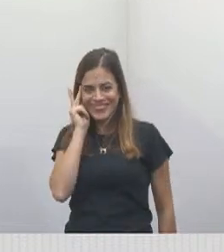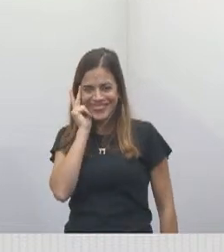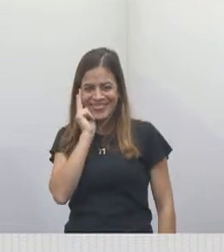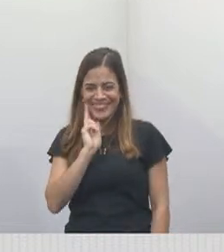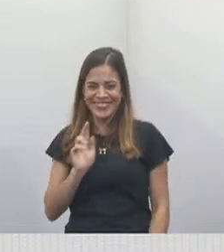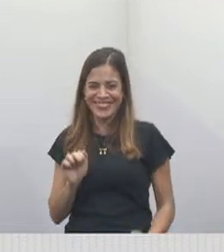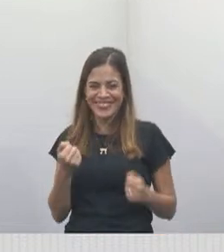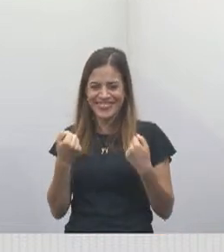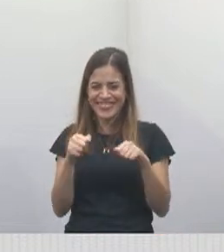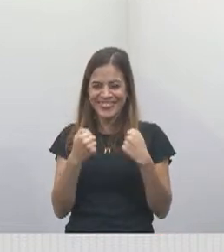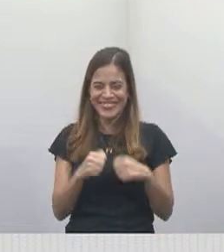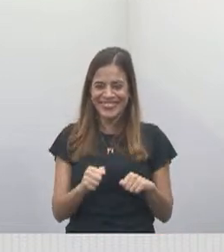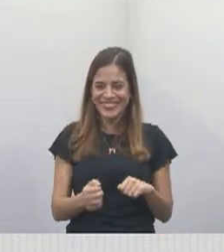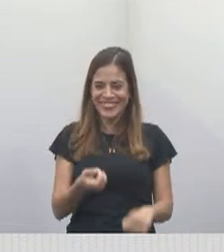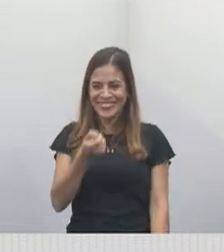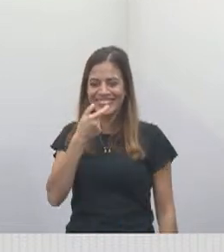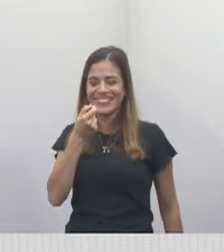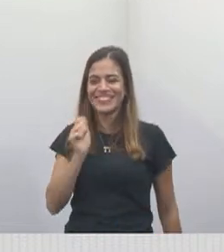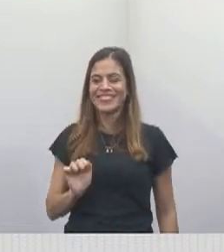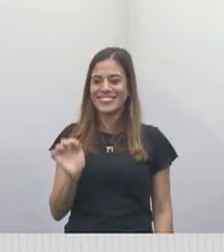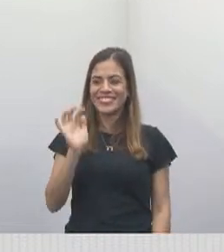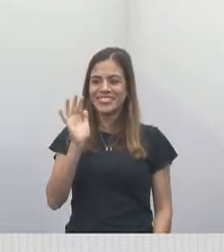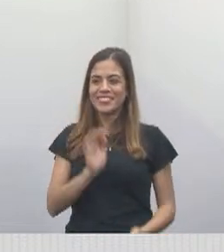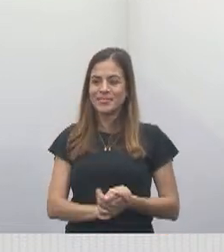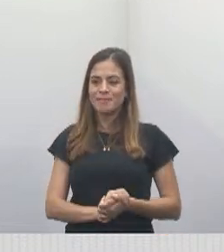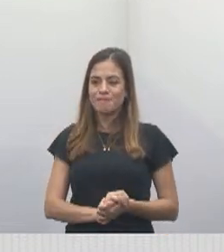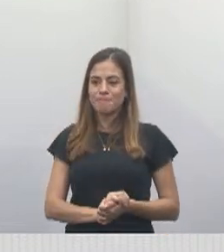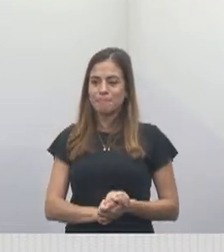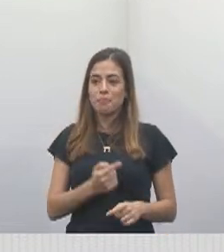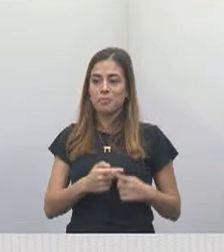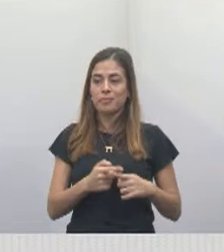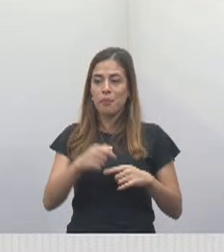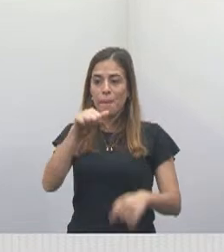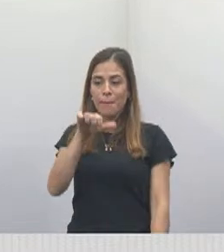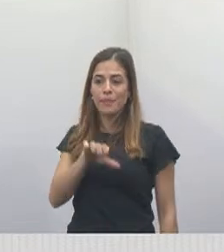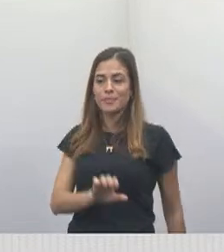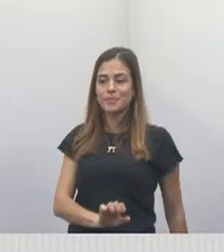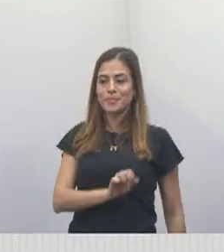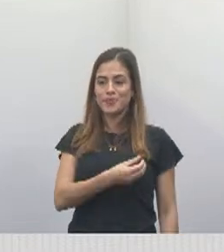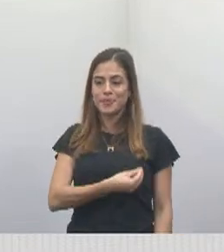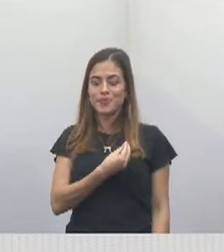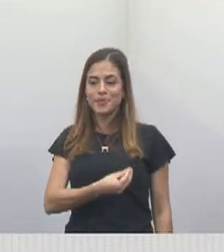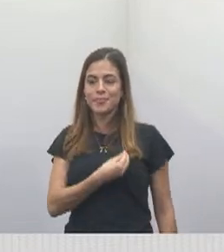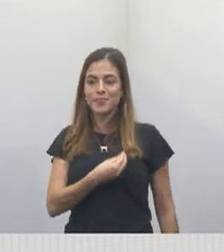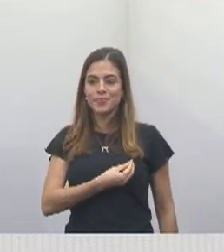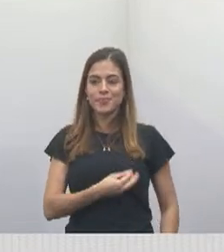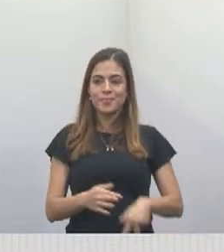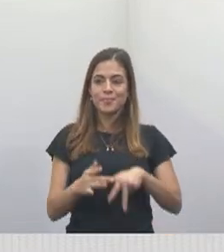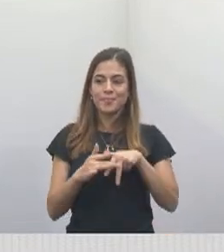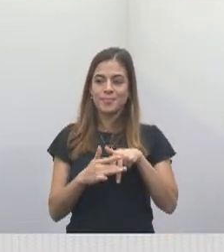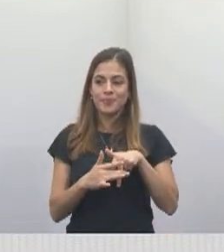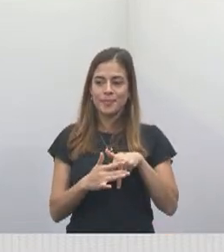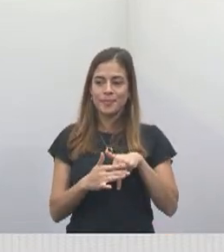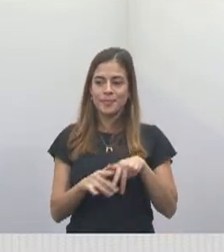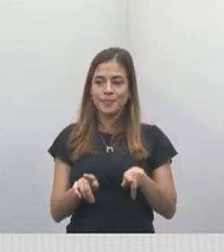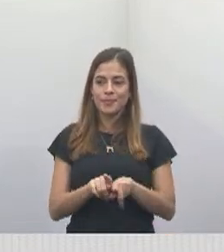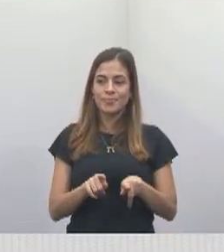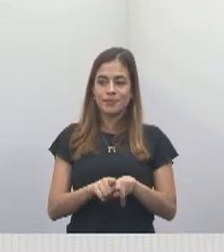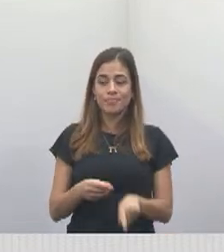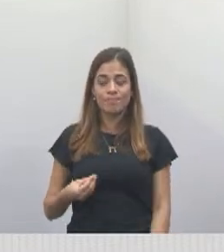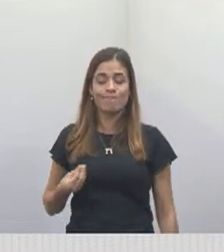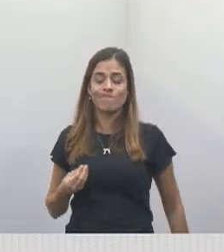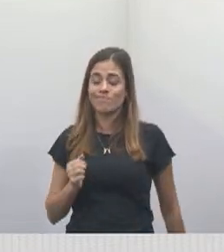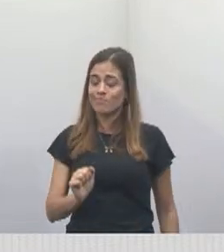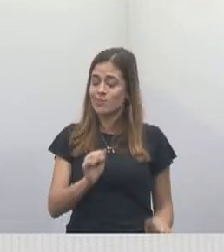interrompidas em seu tratamento, porque piora a qualidade de vida do paciente, mas, ao mesmo tempo, pode também custar a sua vida.